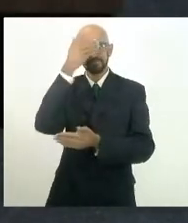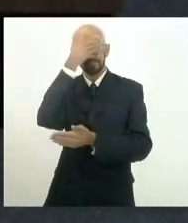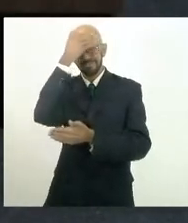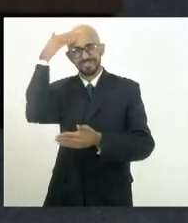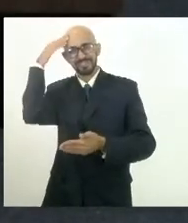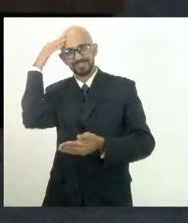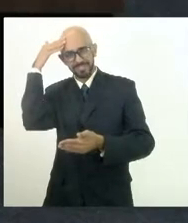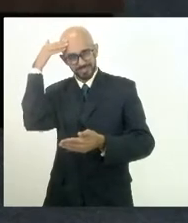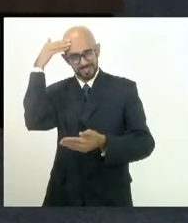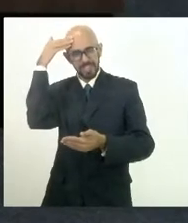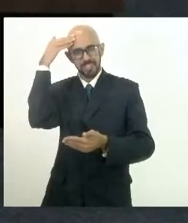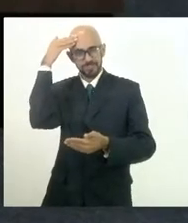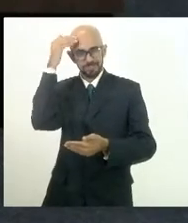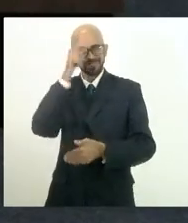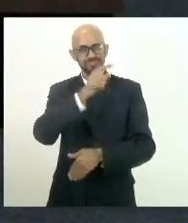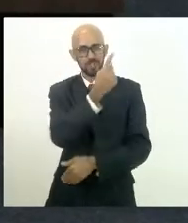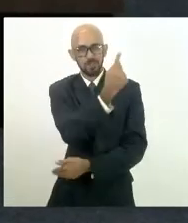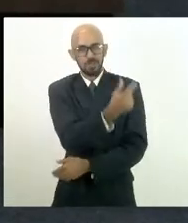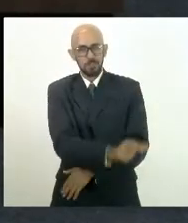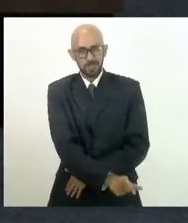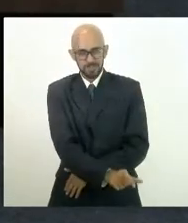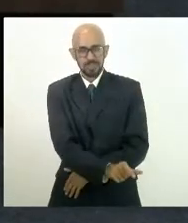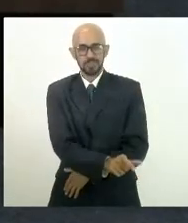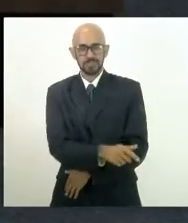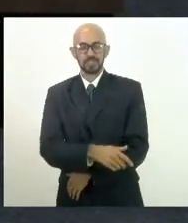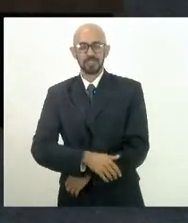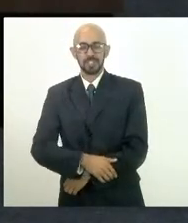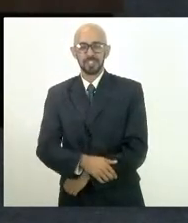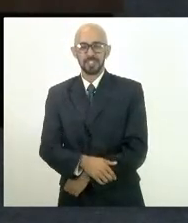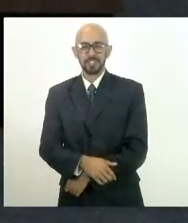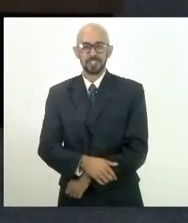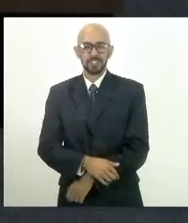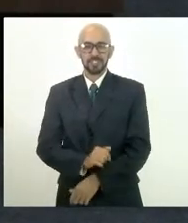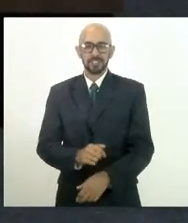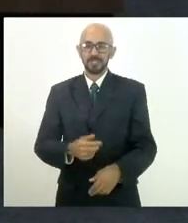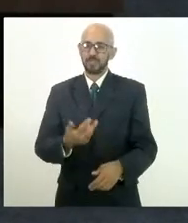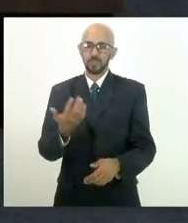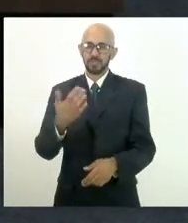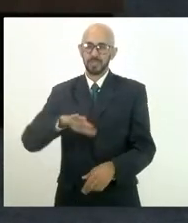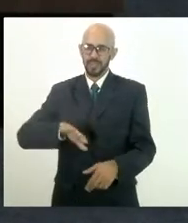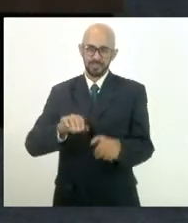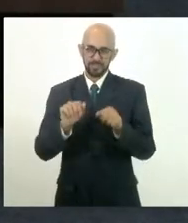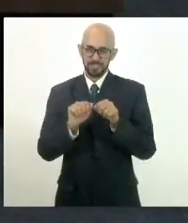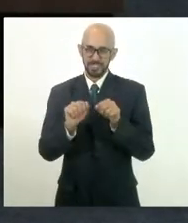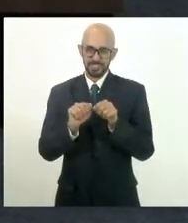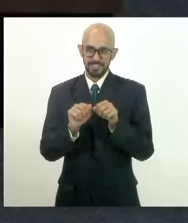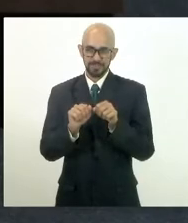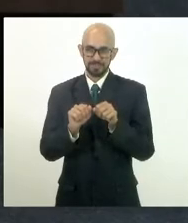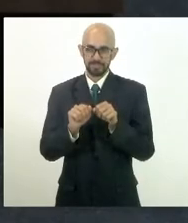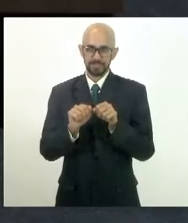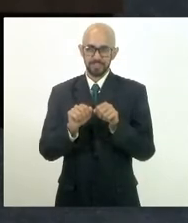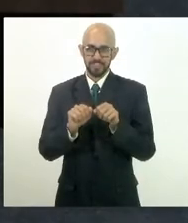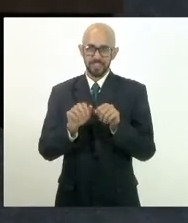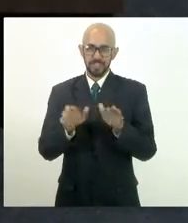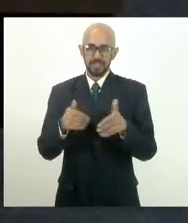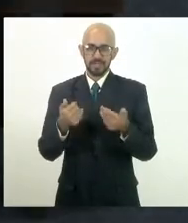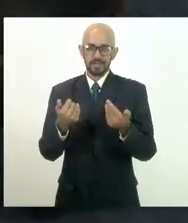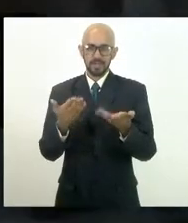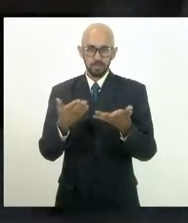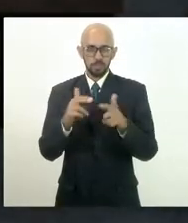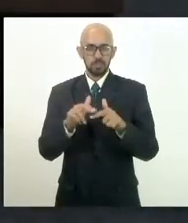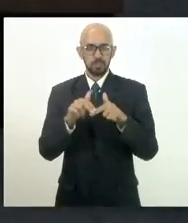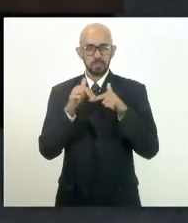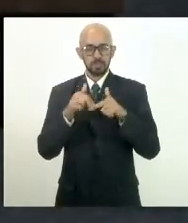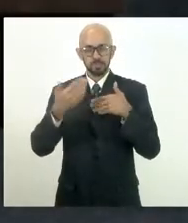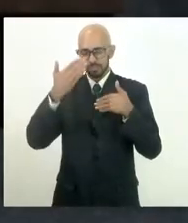cometer ausências e isso daí eu não quero fazer de forma alguma. De maneira que esses são os meus